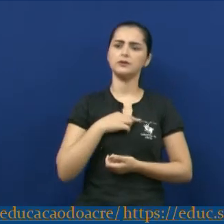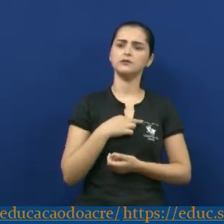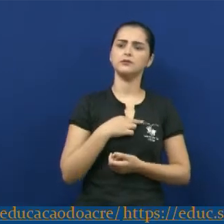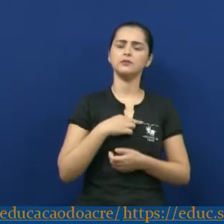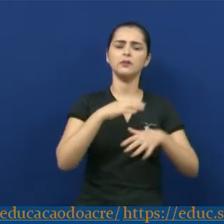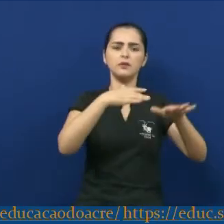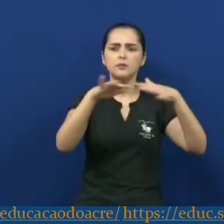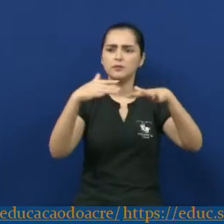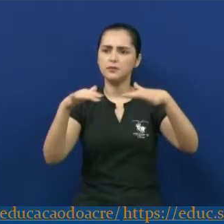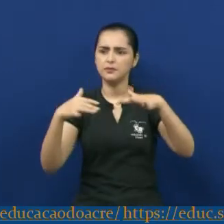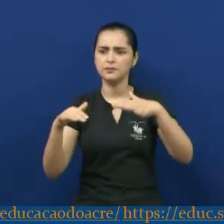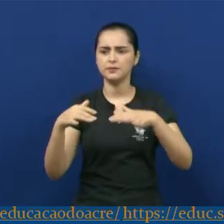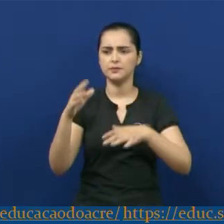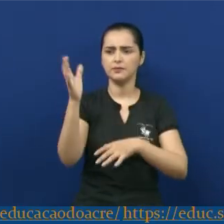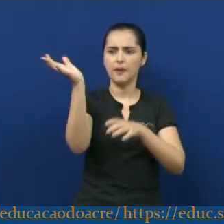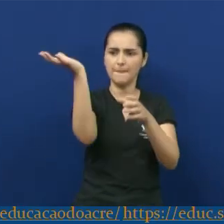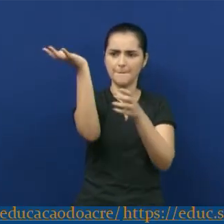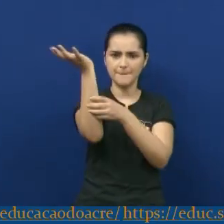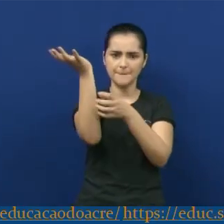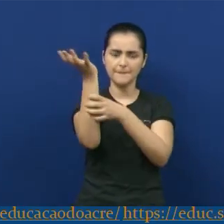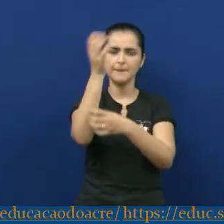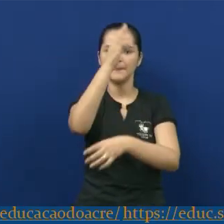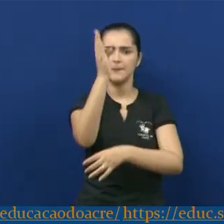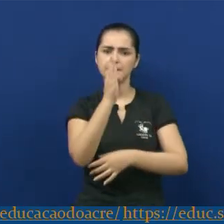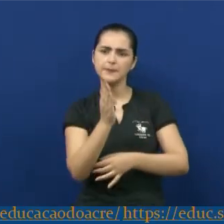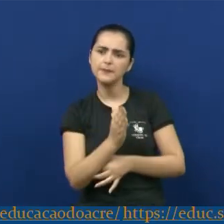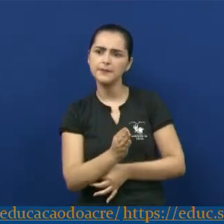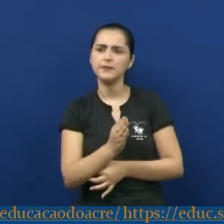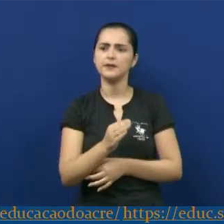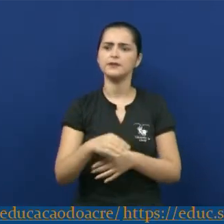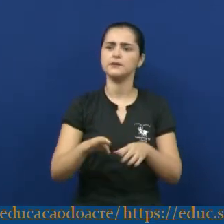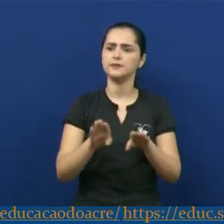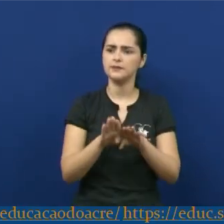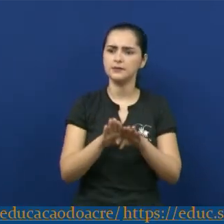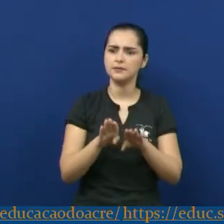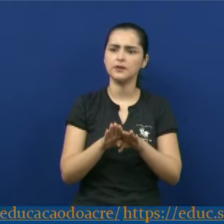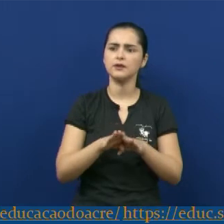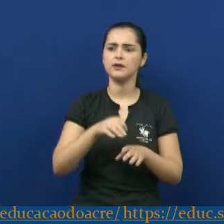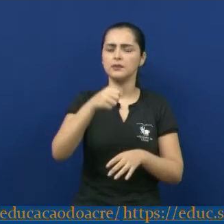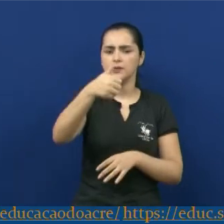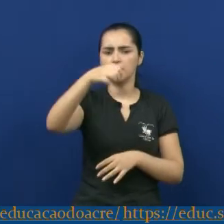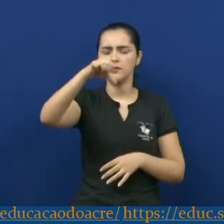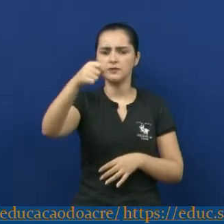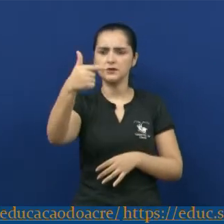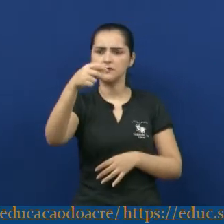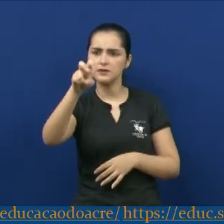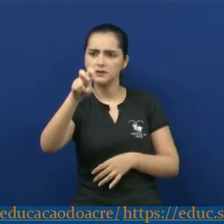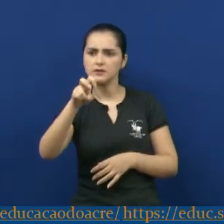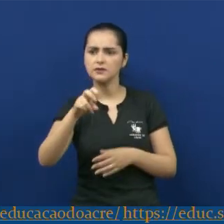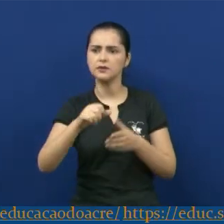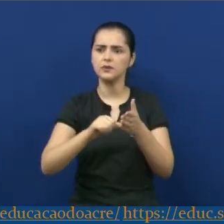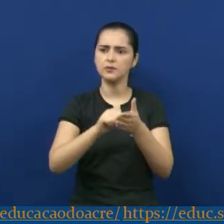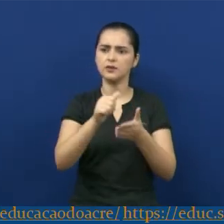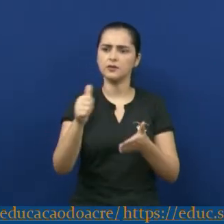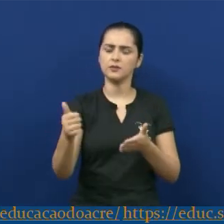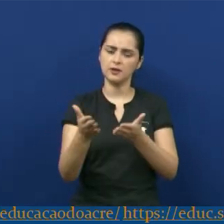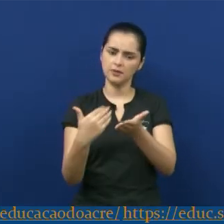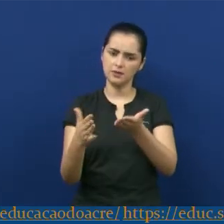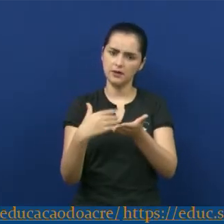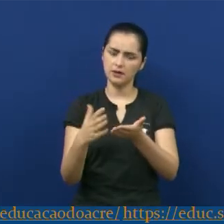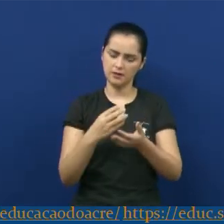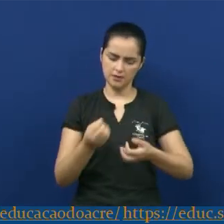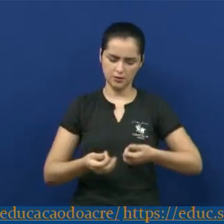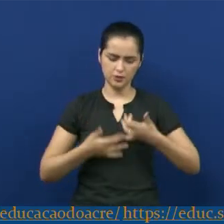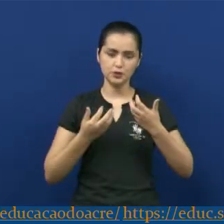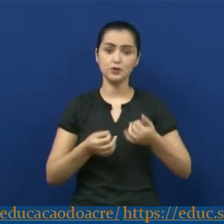1925. Pau Brasil Poesias, 1925 também. O primeiro caderno de poesia do aluno Oswaldo de